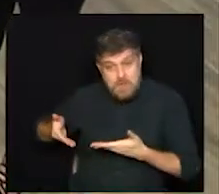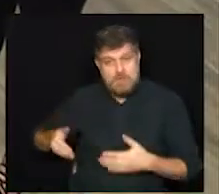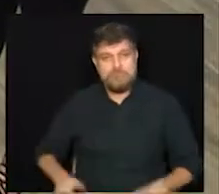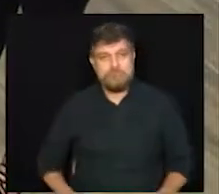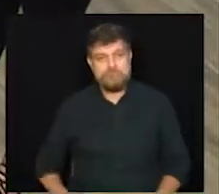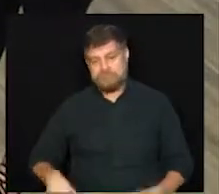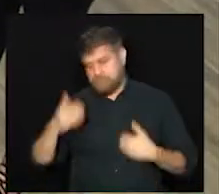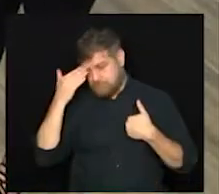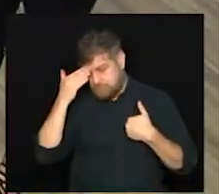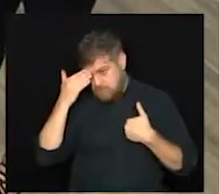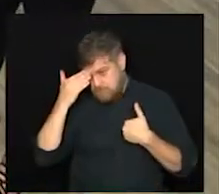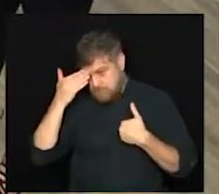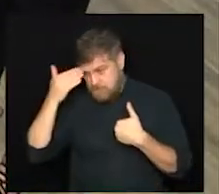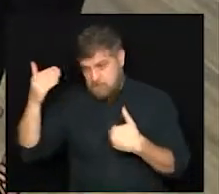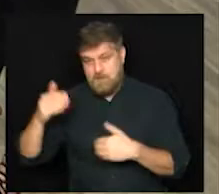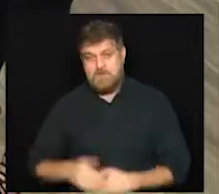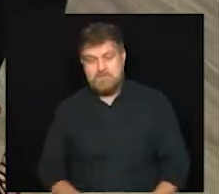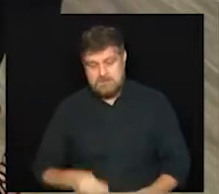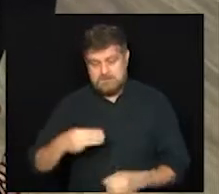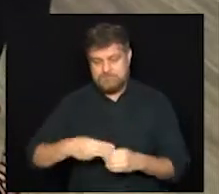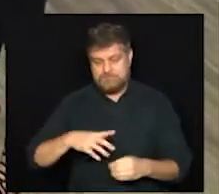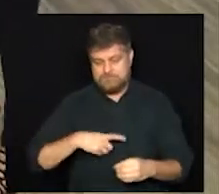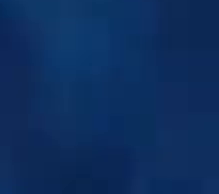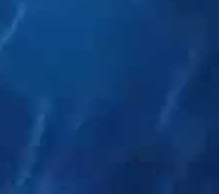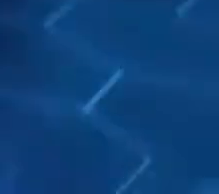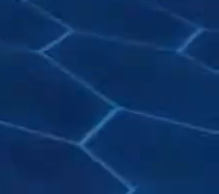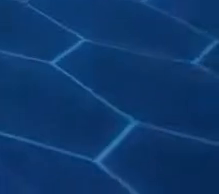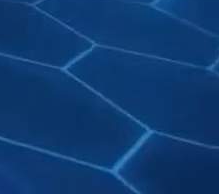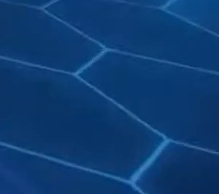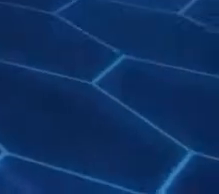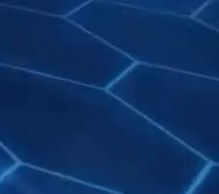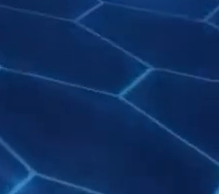Abreu. Muito obrigado pelas notícias da Metrópole de Campinas.